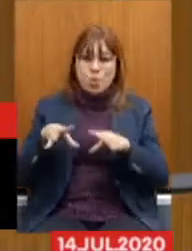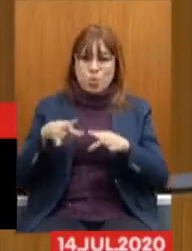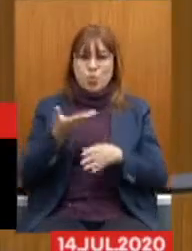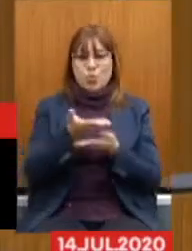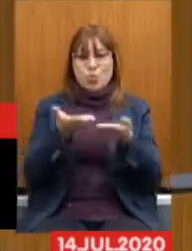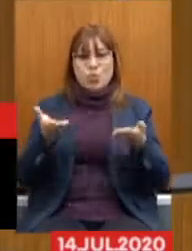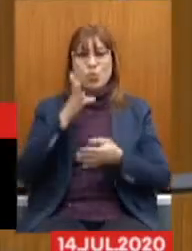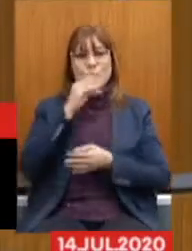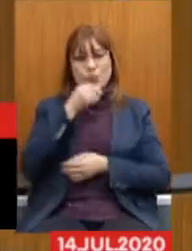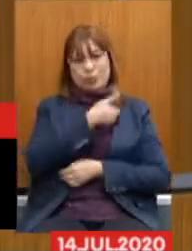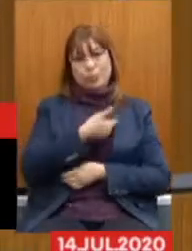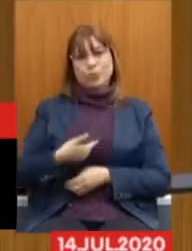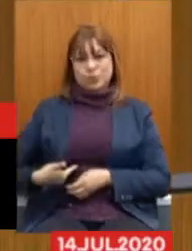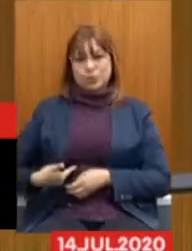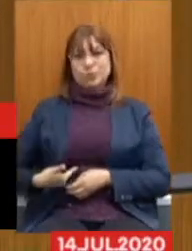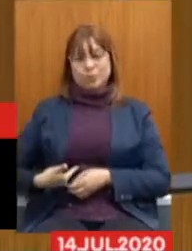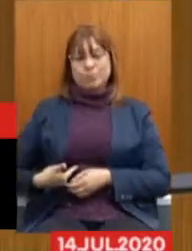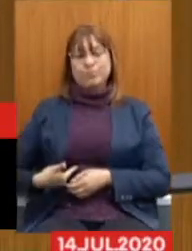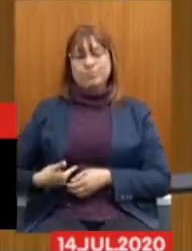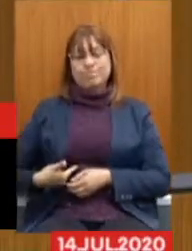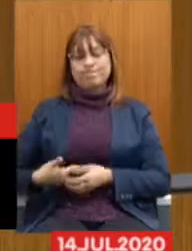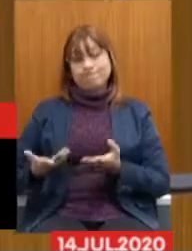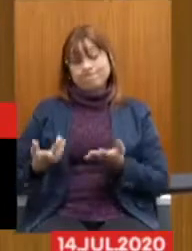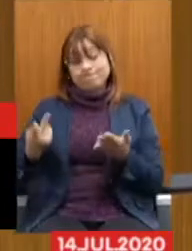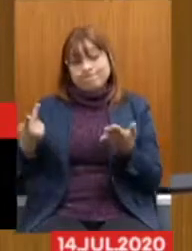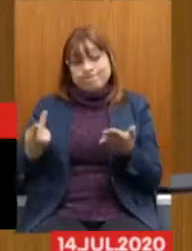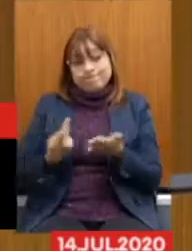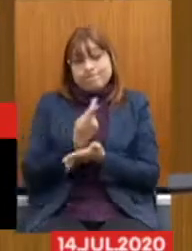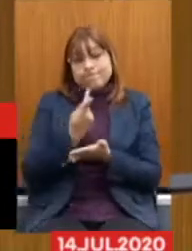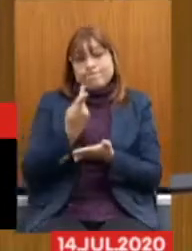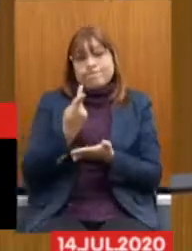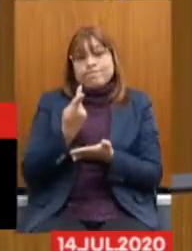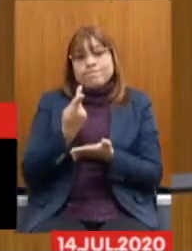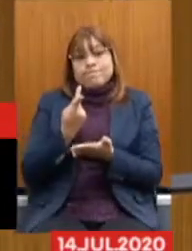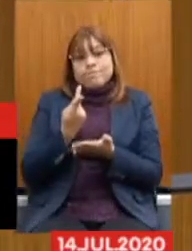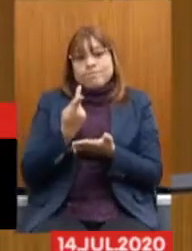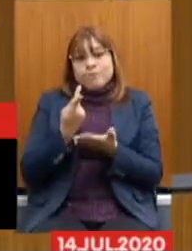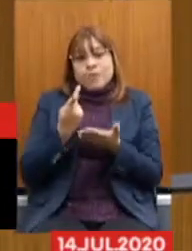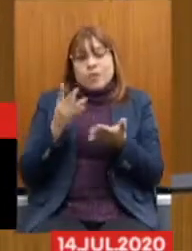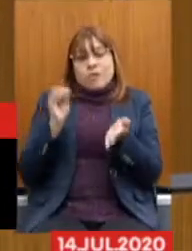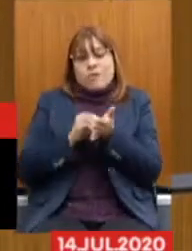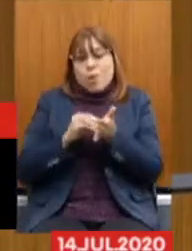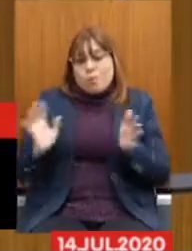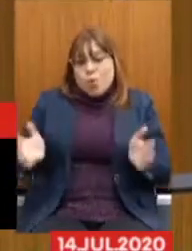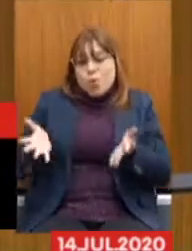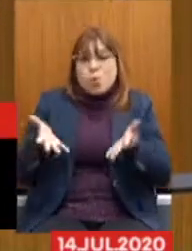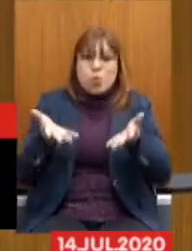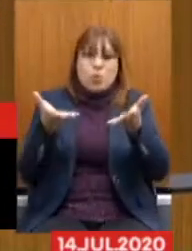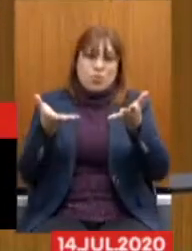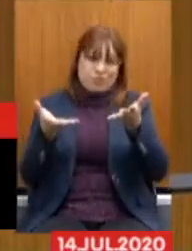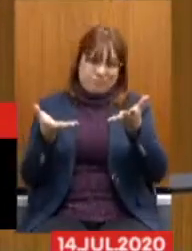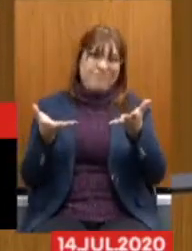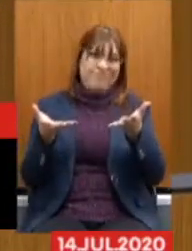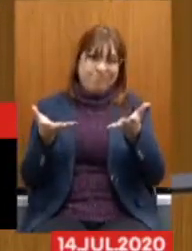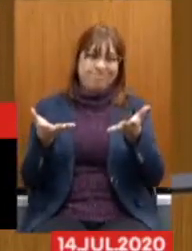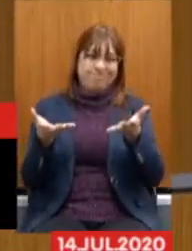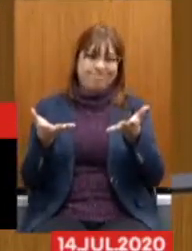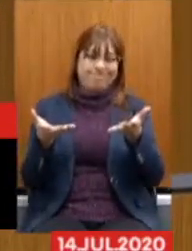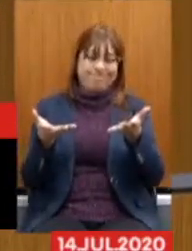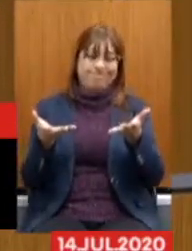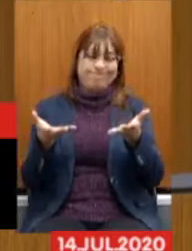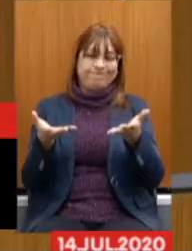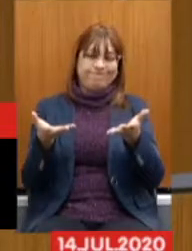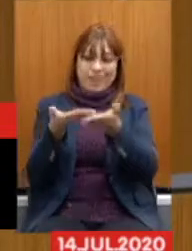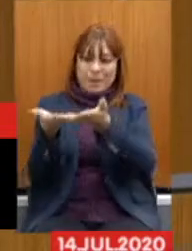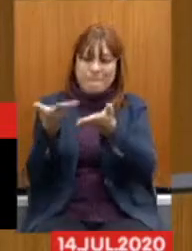e provocarem um desestímulo às carreiras, haver um sucateamento